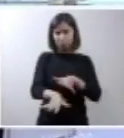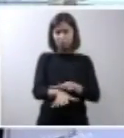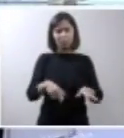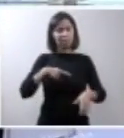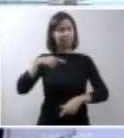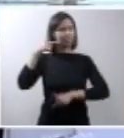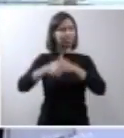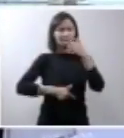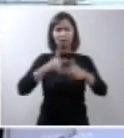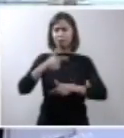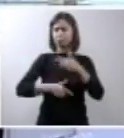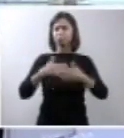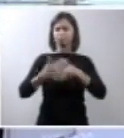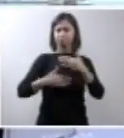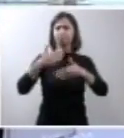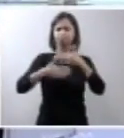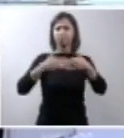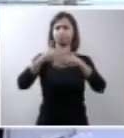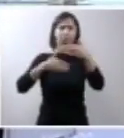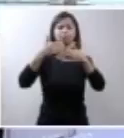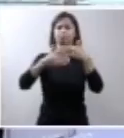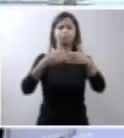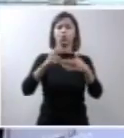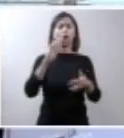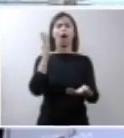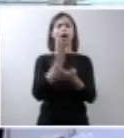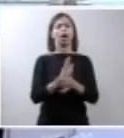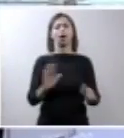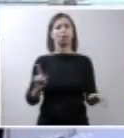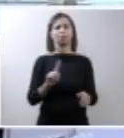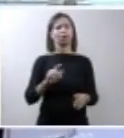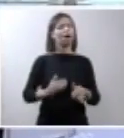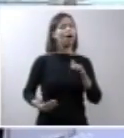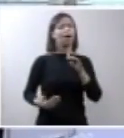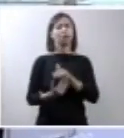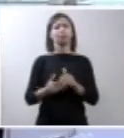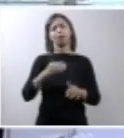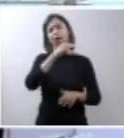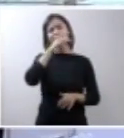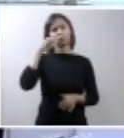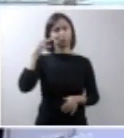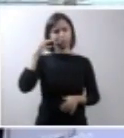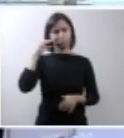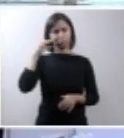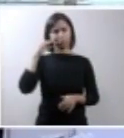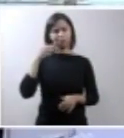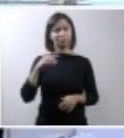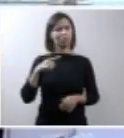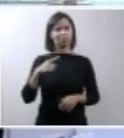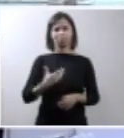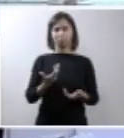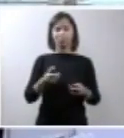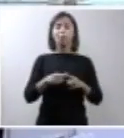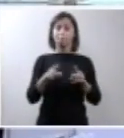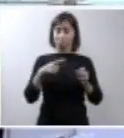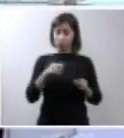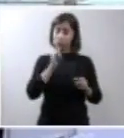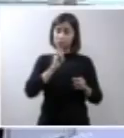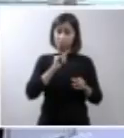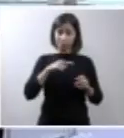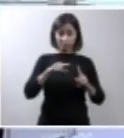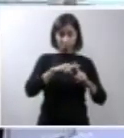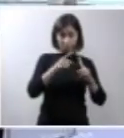o aumento do número de algumas células ela pode ocorrer de maneira especial até o final da gestação